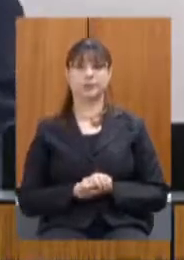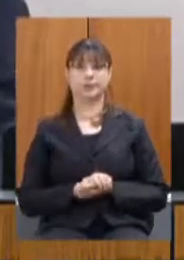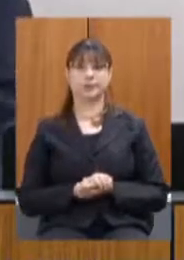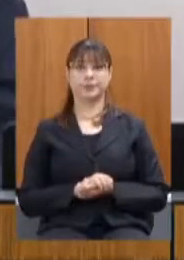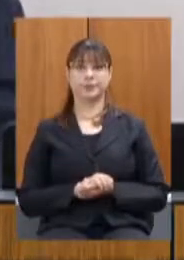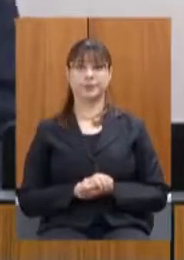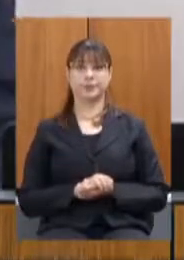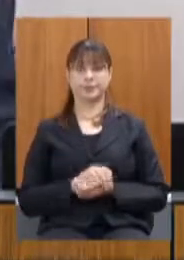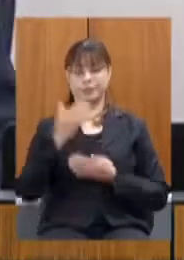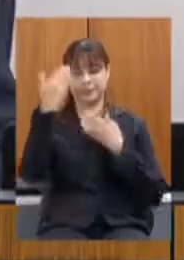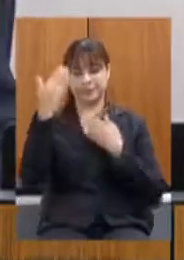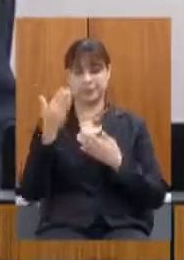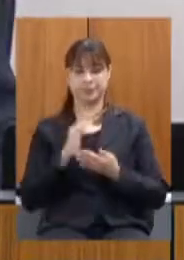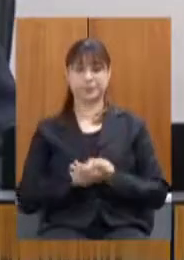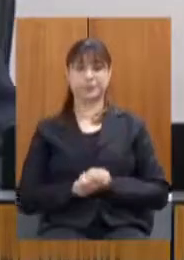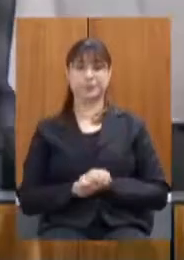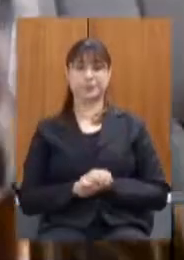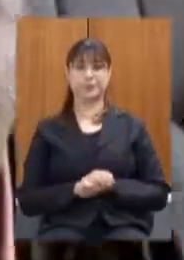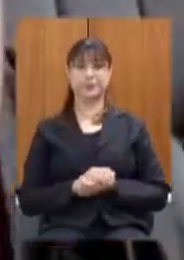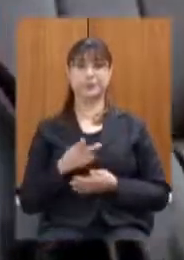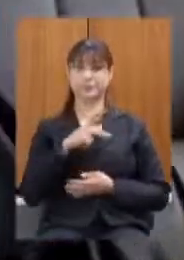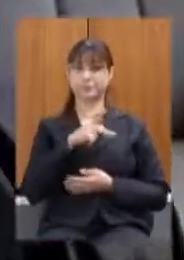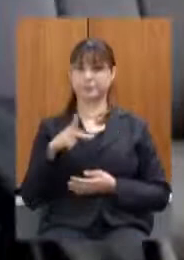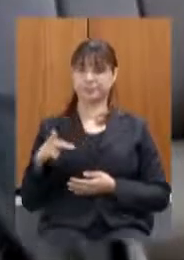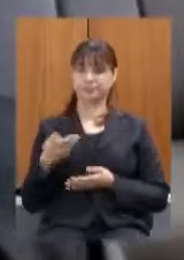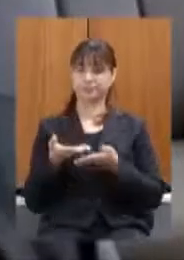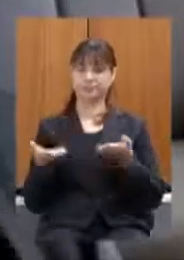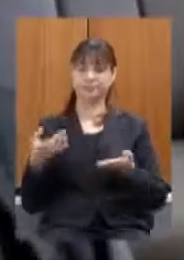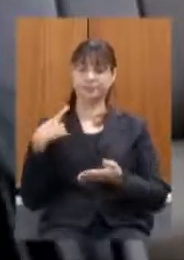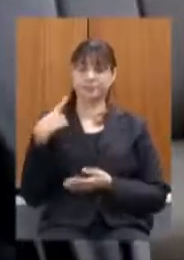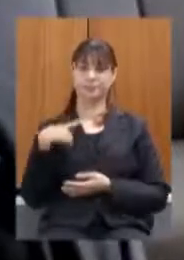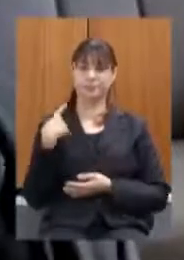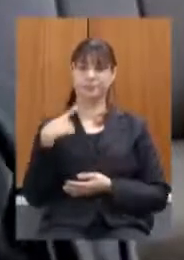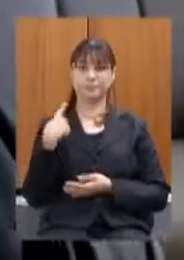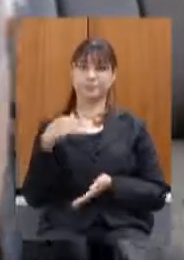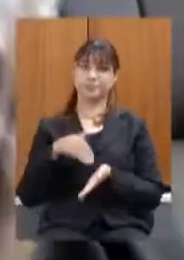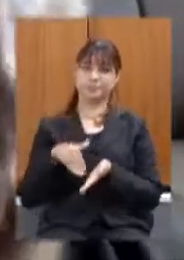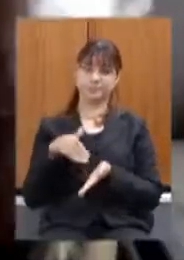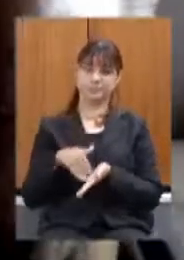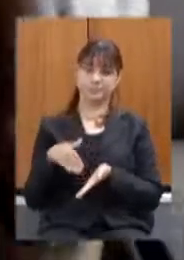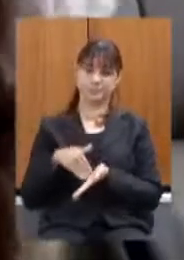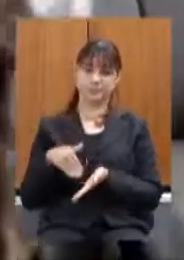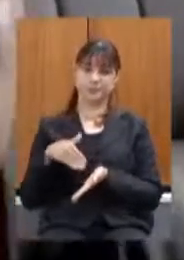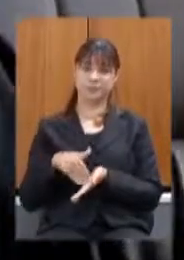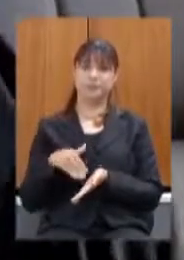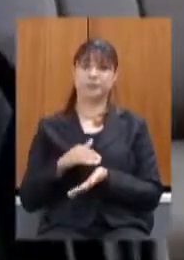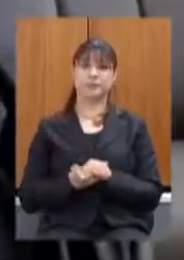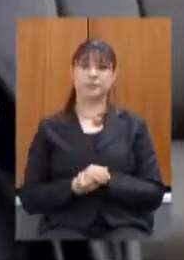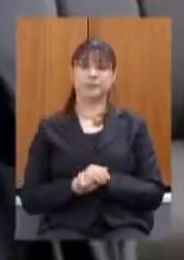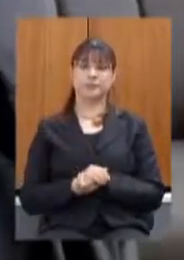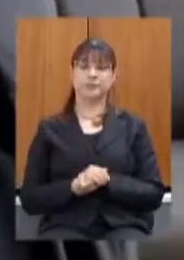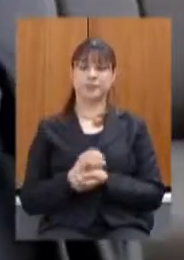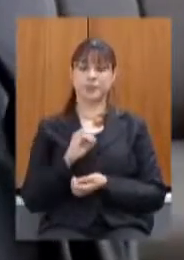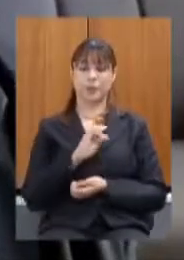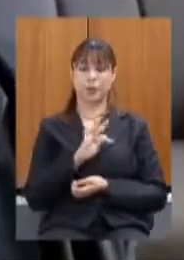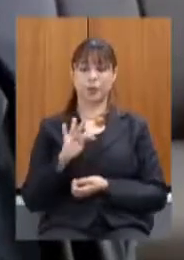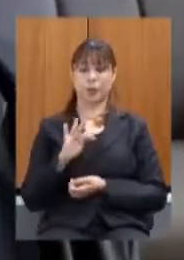obrigado é senhor presidente senhores deputados secretário outro Levy